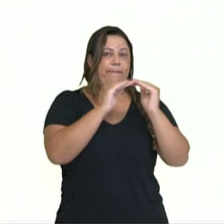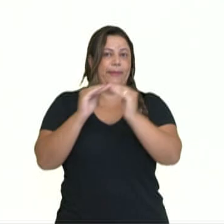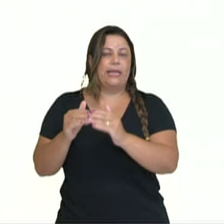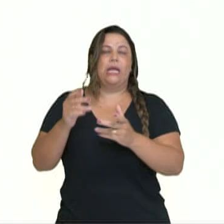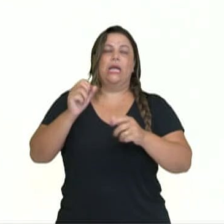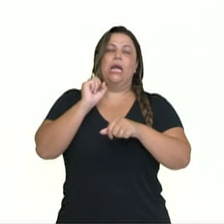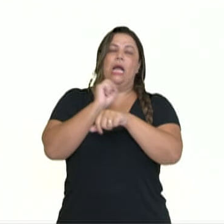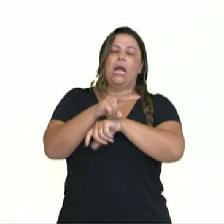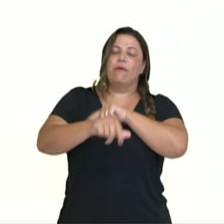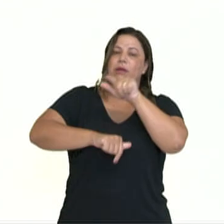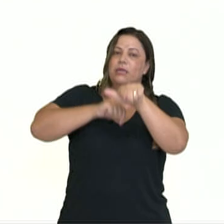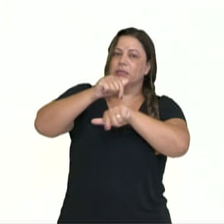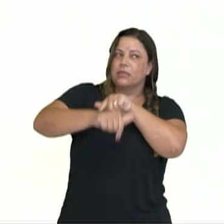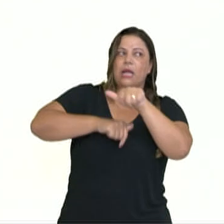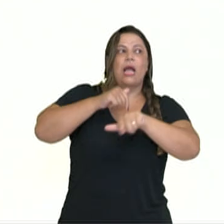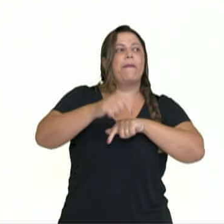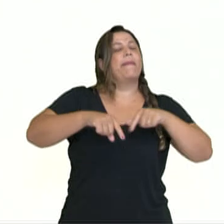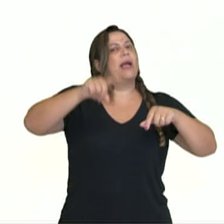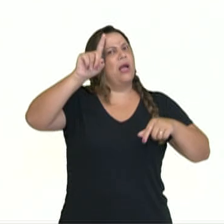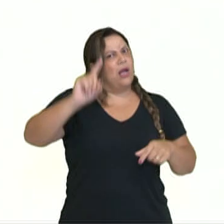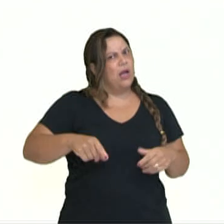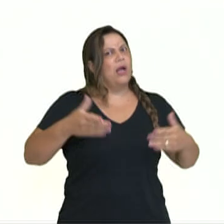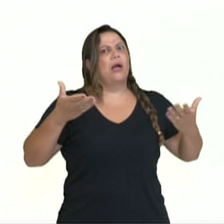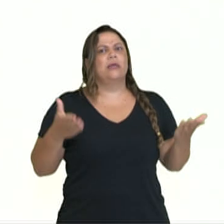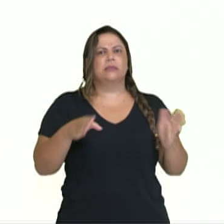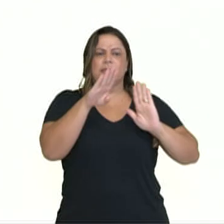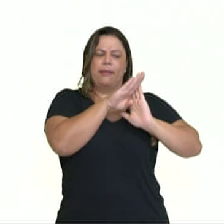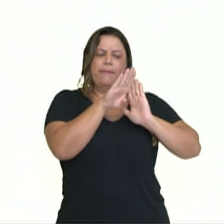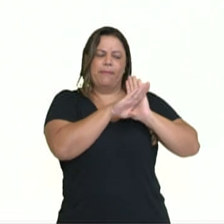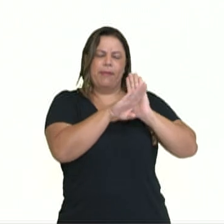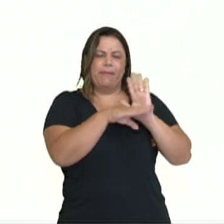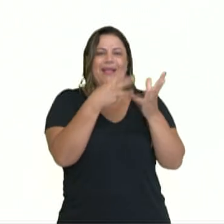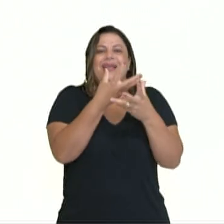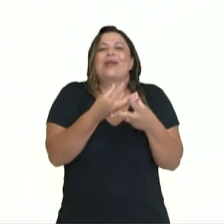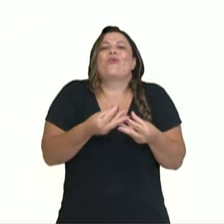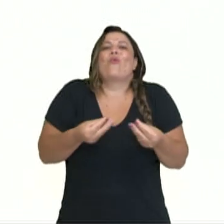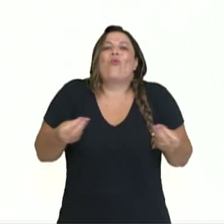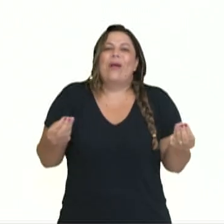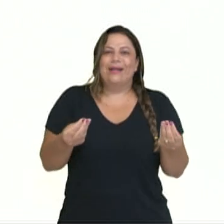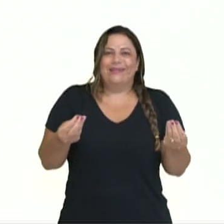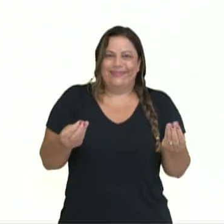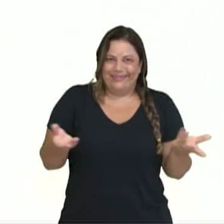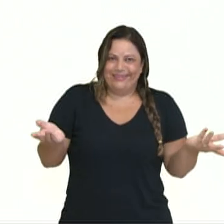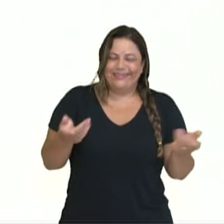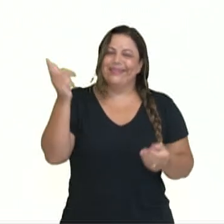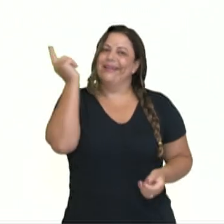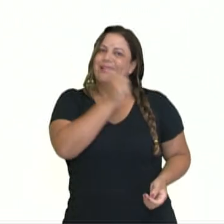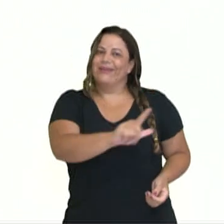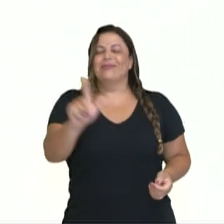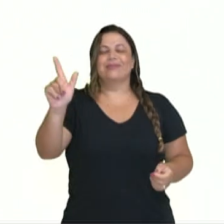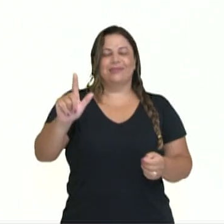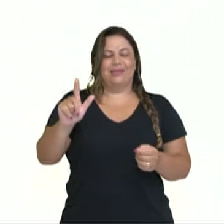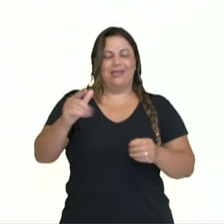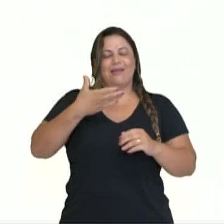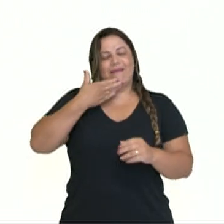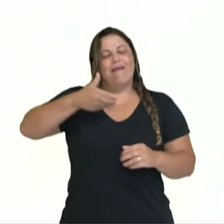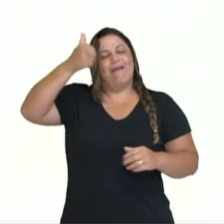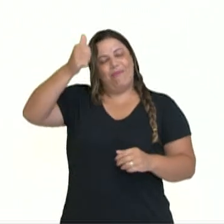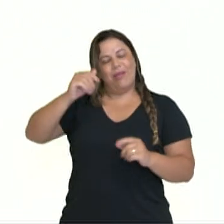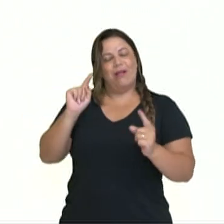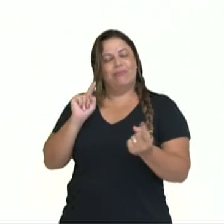emprego e esses critérios estabelecem a qualidade que está se conseguindo e as melhorias que estão se